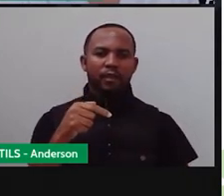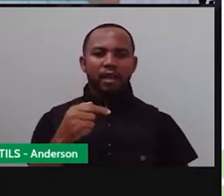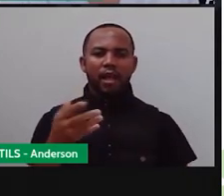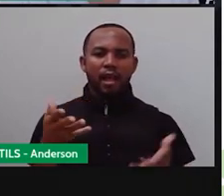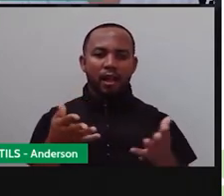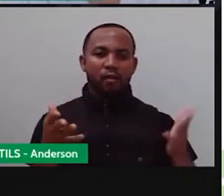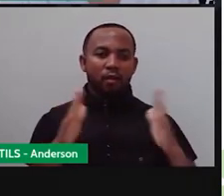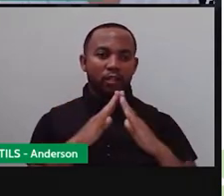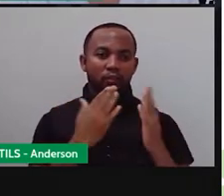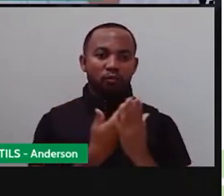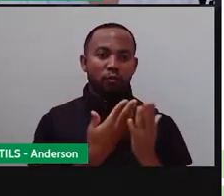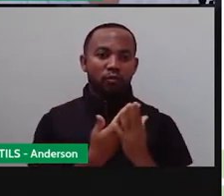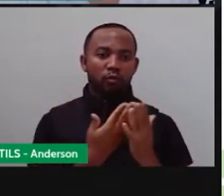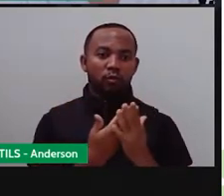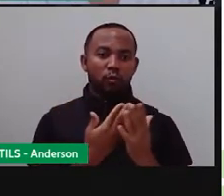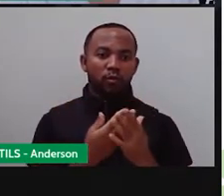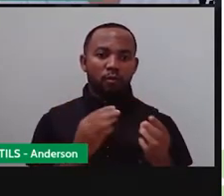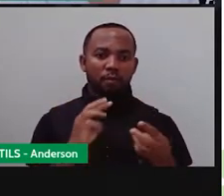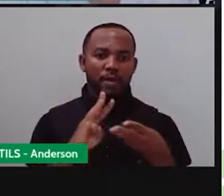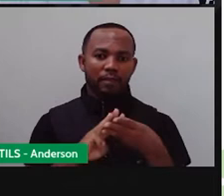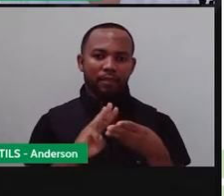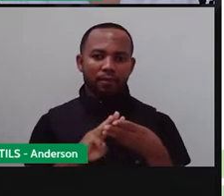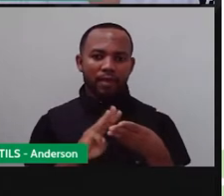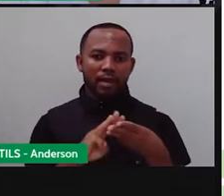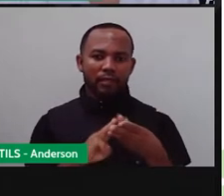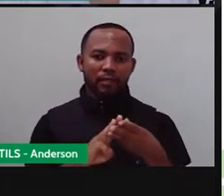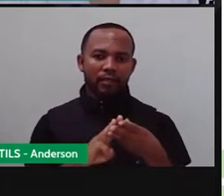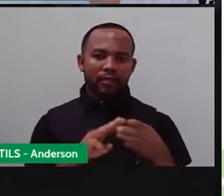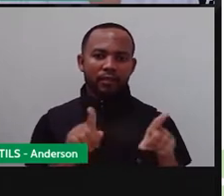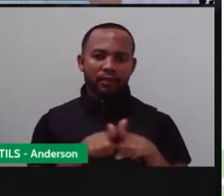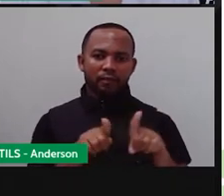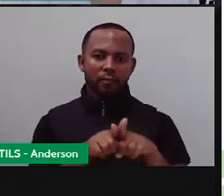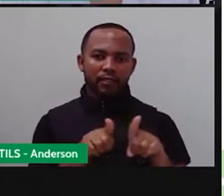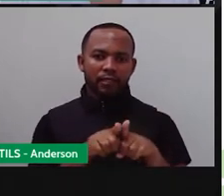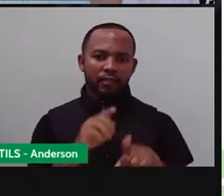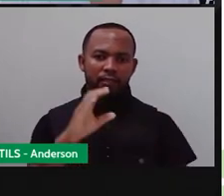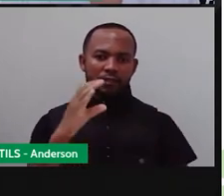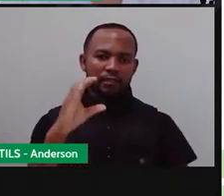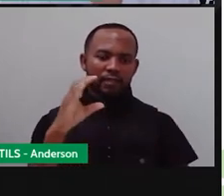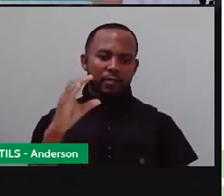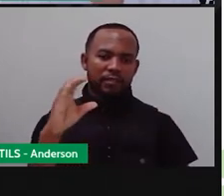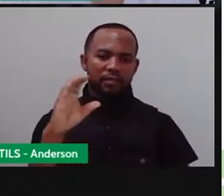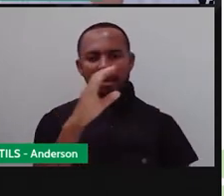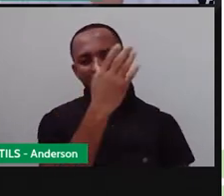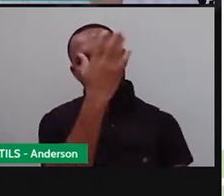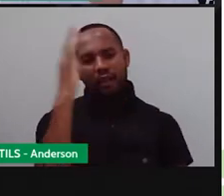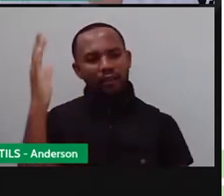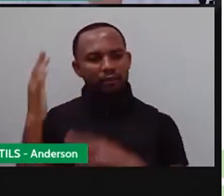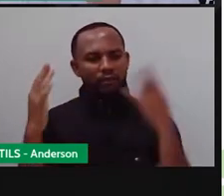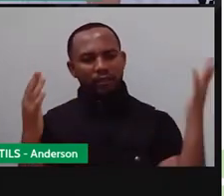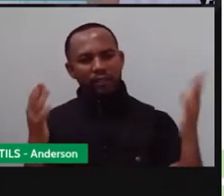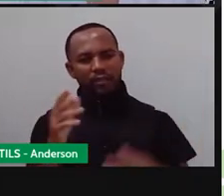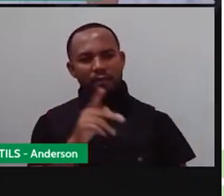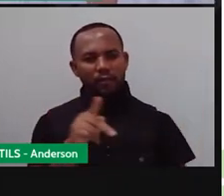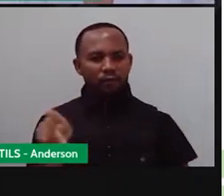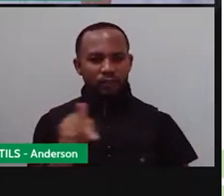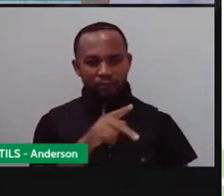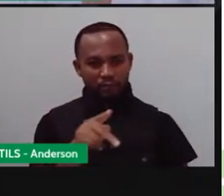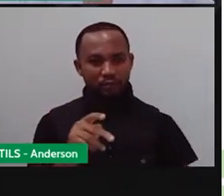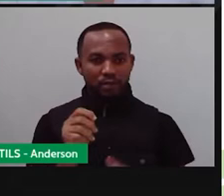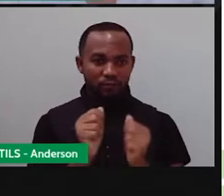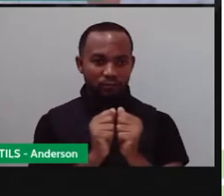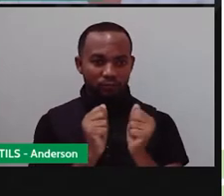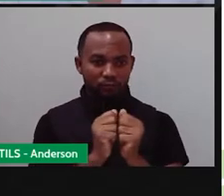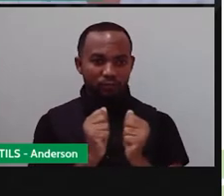conhecimento interdisciplinar, matemática e ciências da natureza. Pra Maria e Anderson, né? Anderson